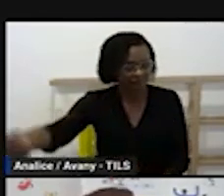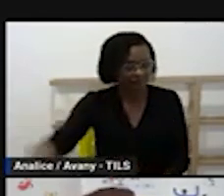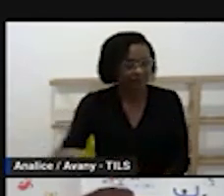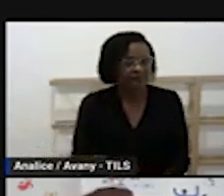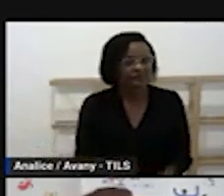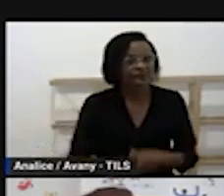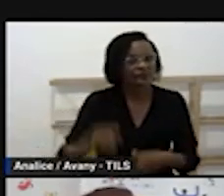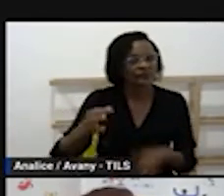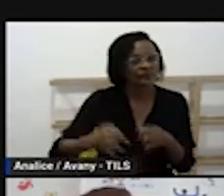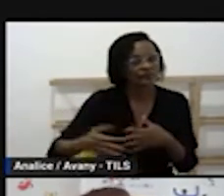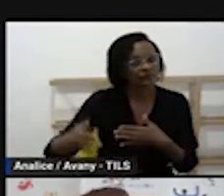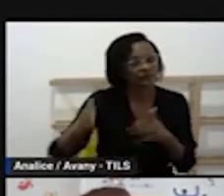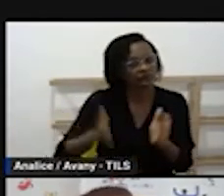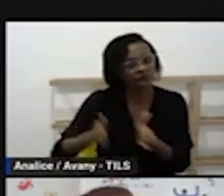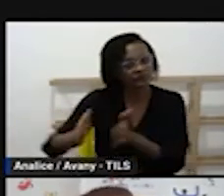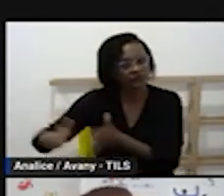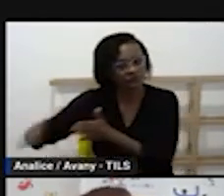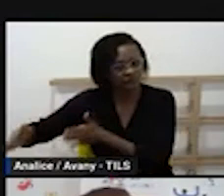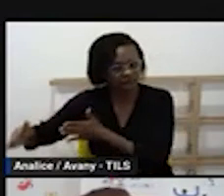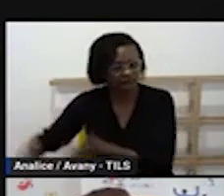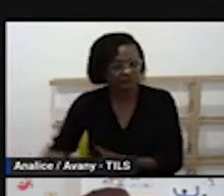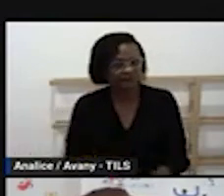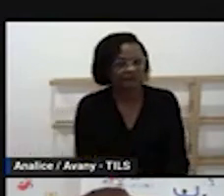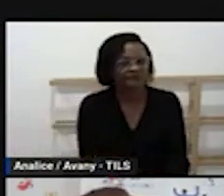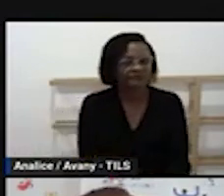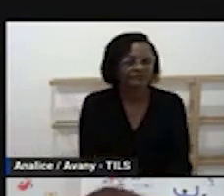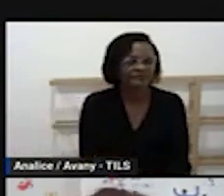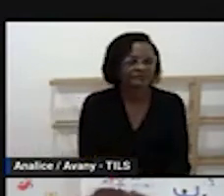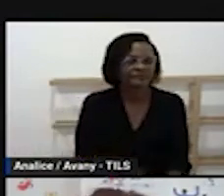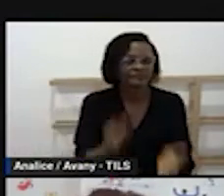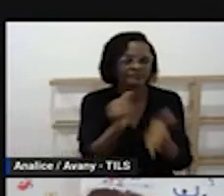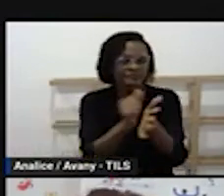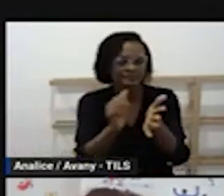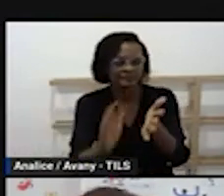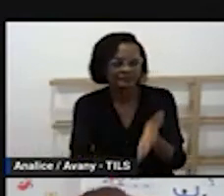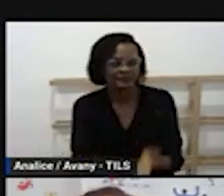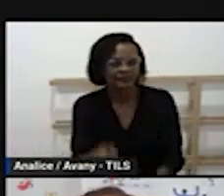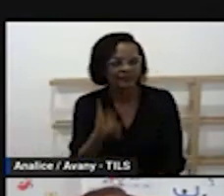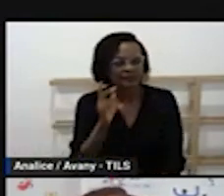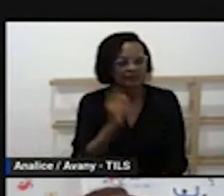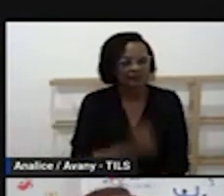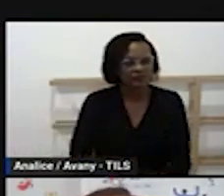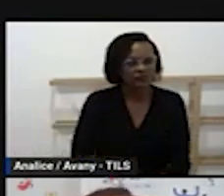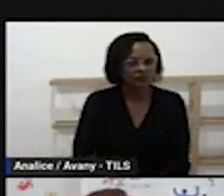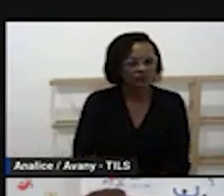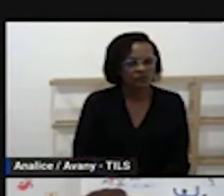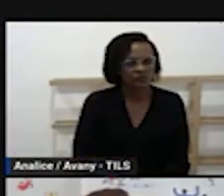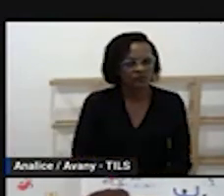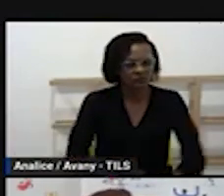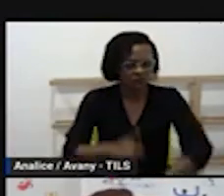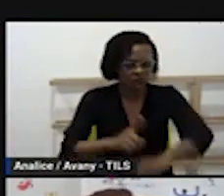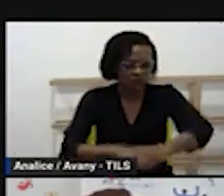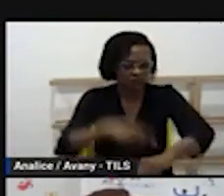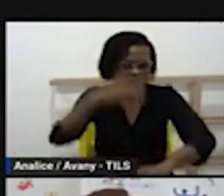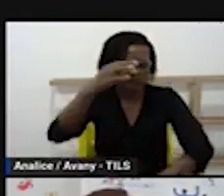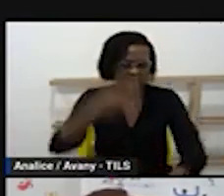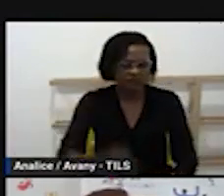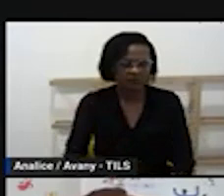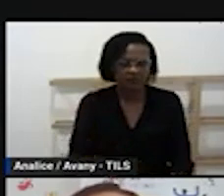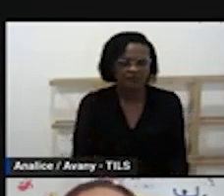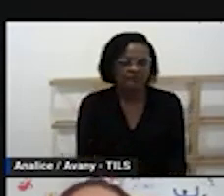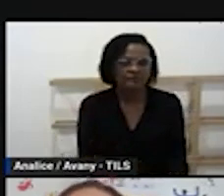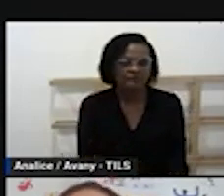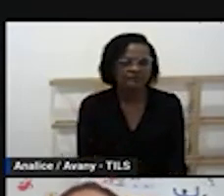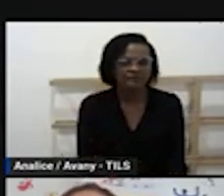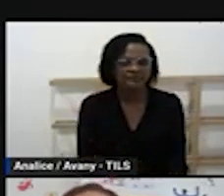sequência didática é a mesma coisa atividade permanente e atividades pontuais e aí entra